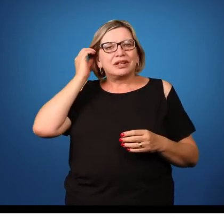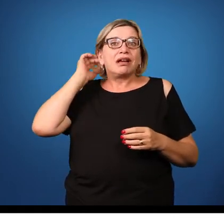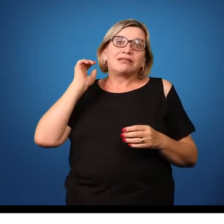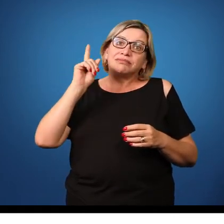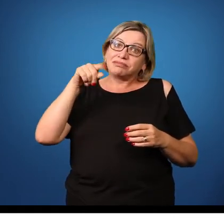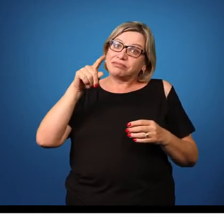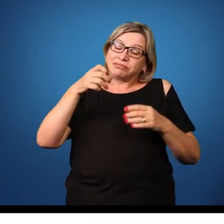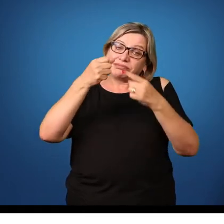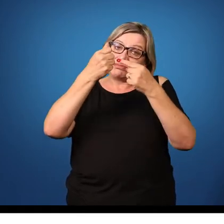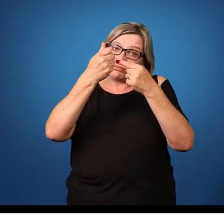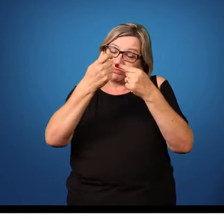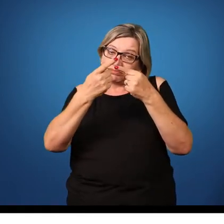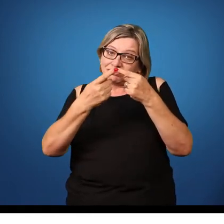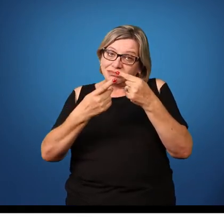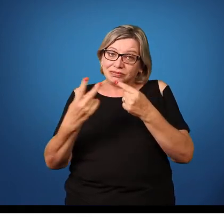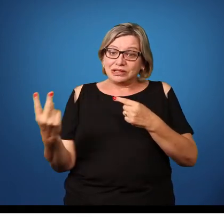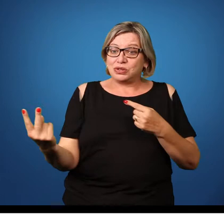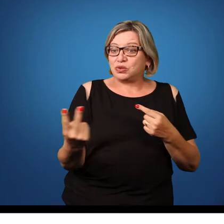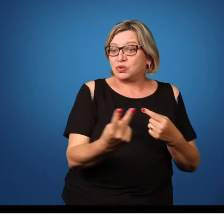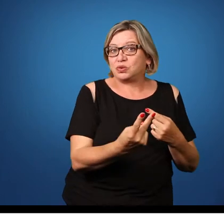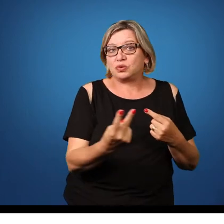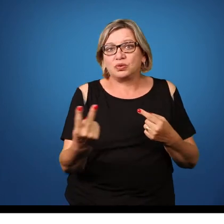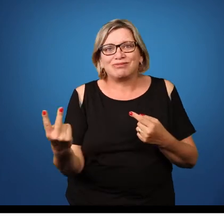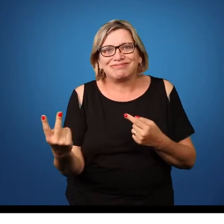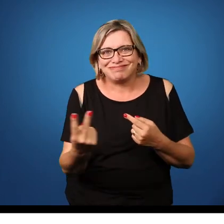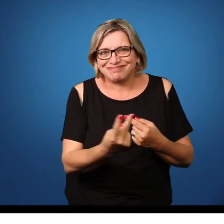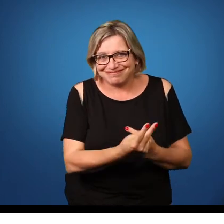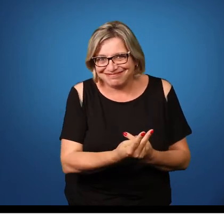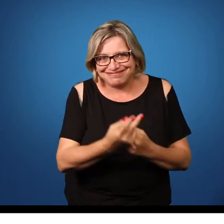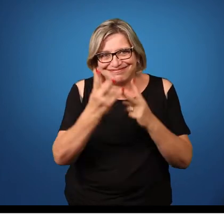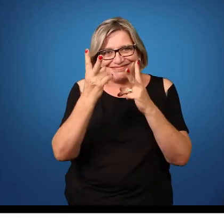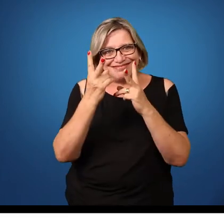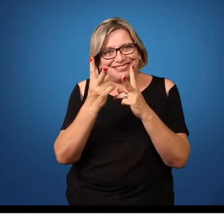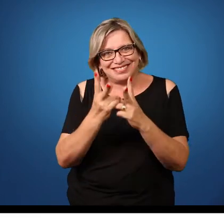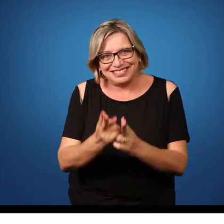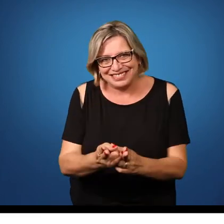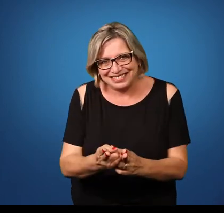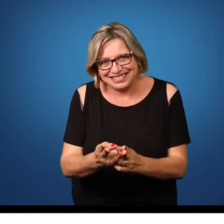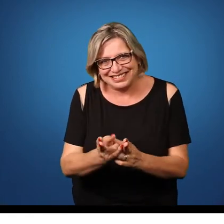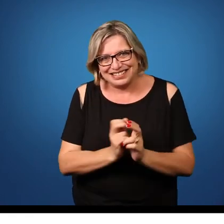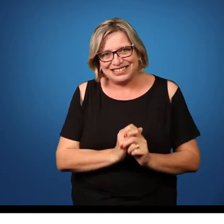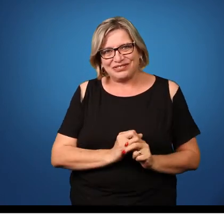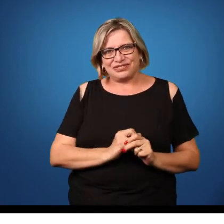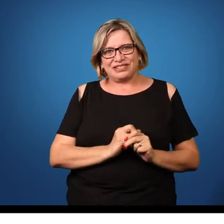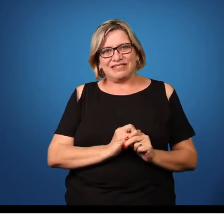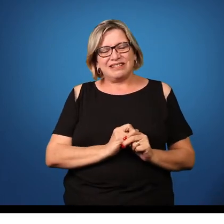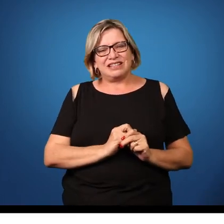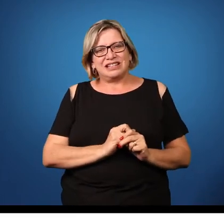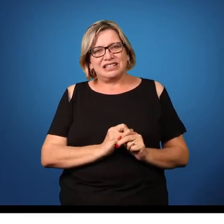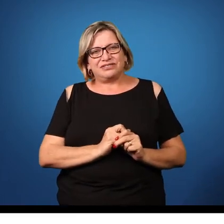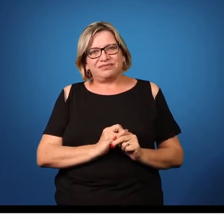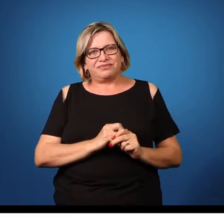característica tanto da espécie de tênia solium quanto a da saginata. Referente aos